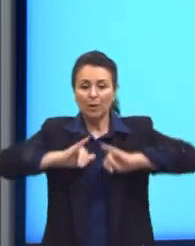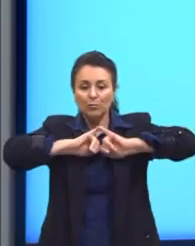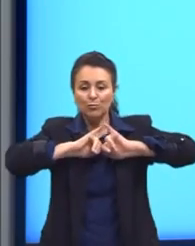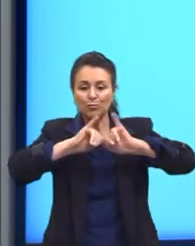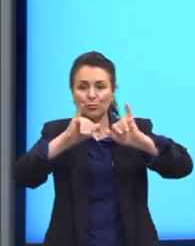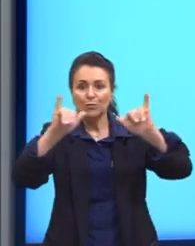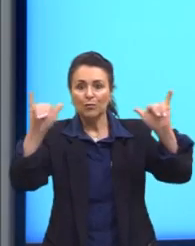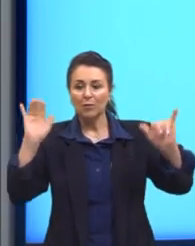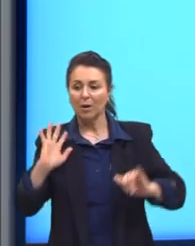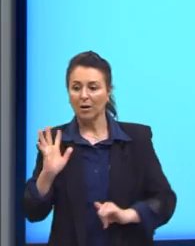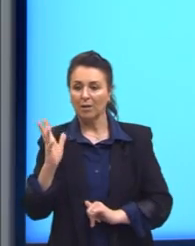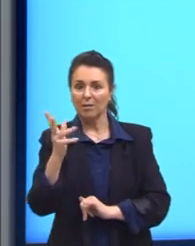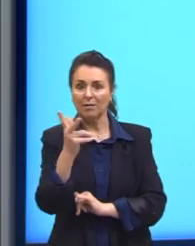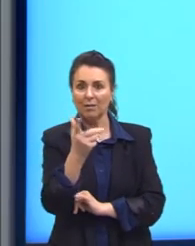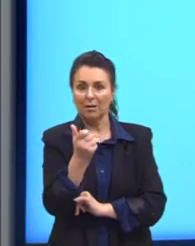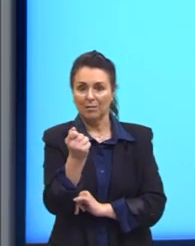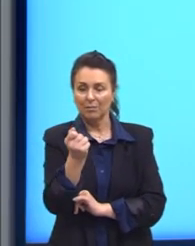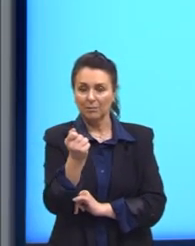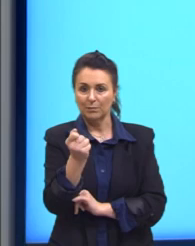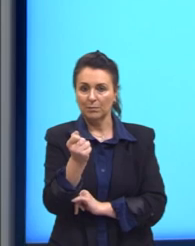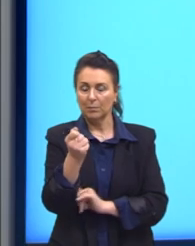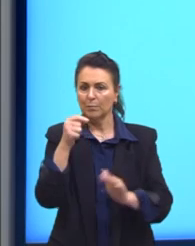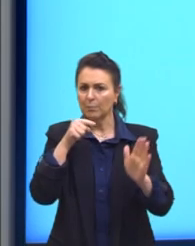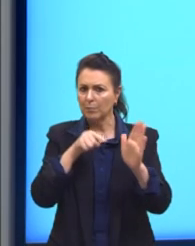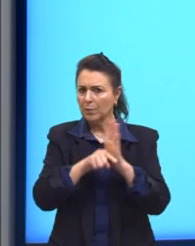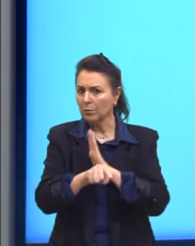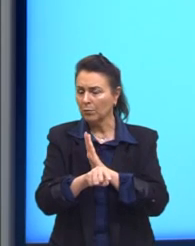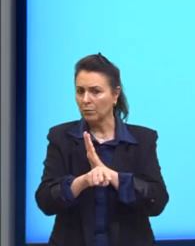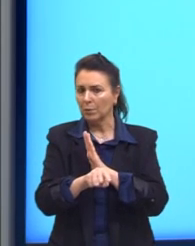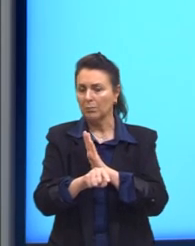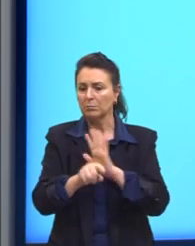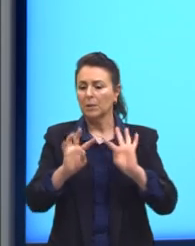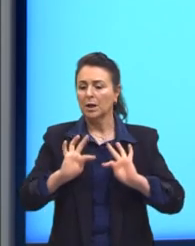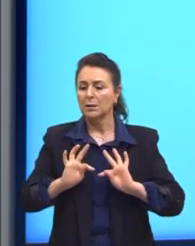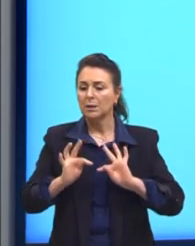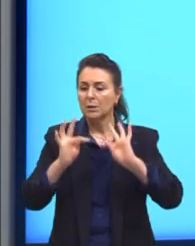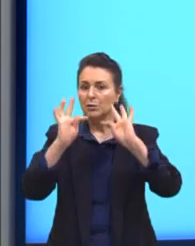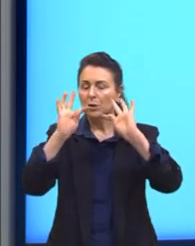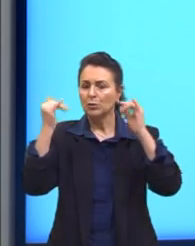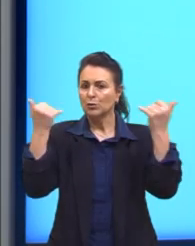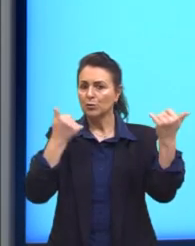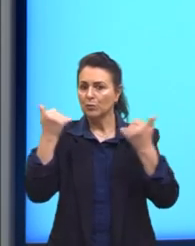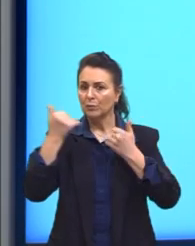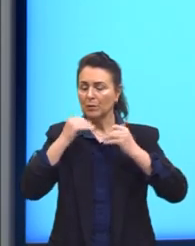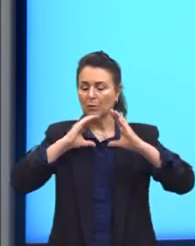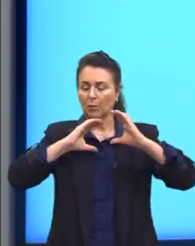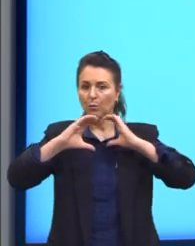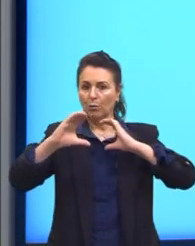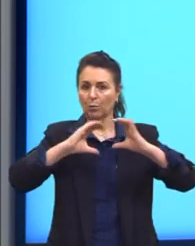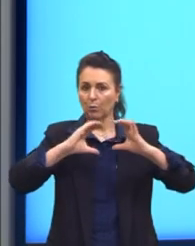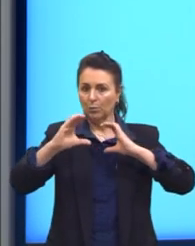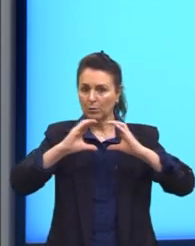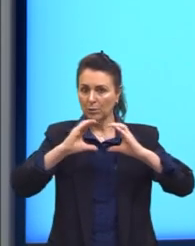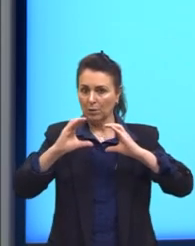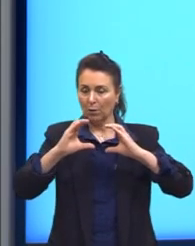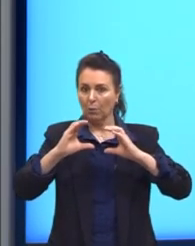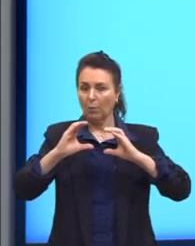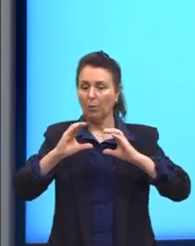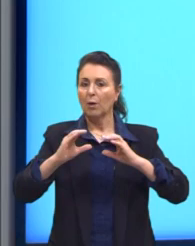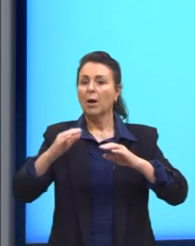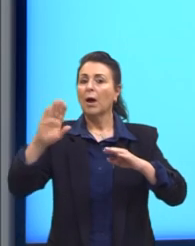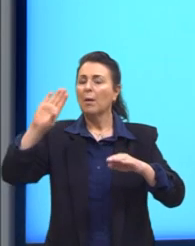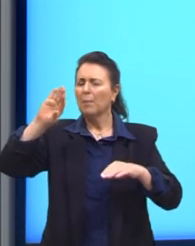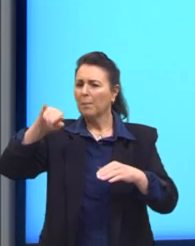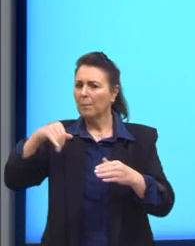pede ali a questão? As tecnologias de informação e comunicação propiciam à sociedade contemporânea